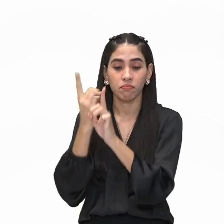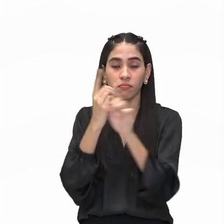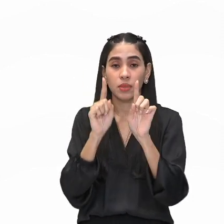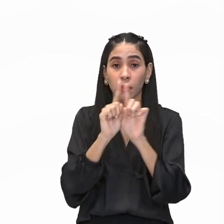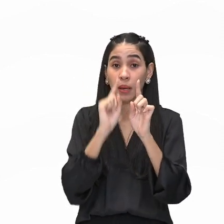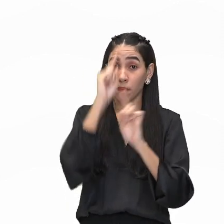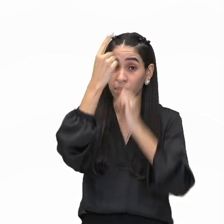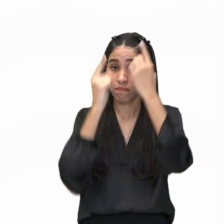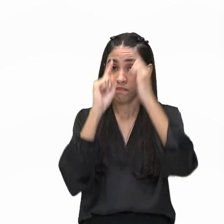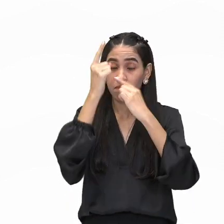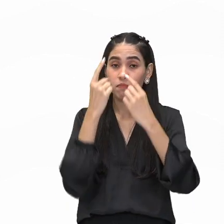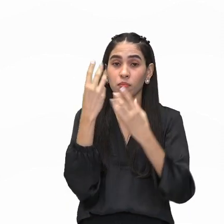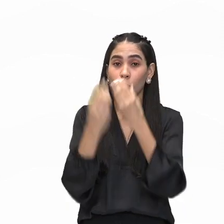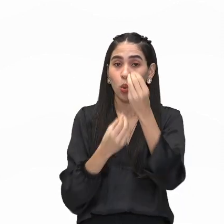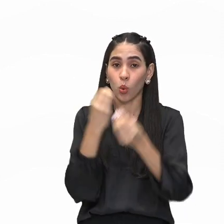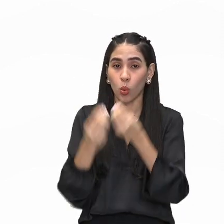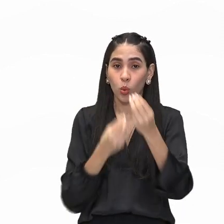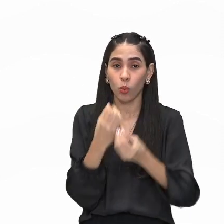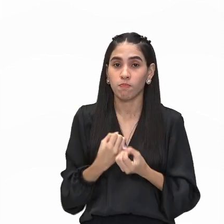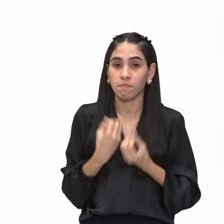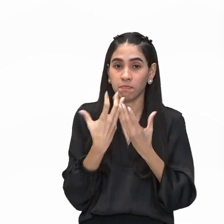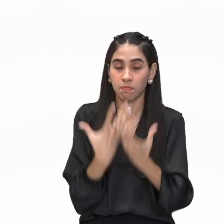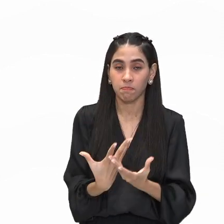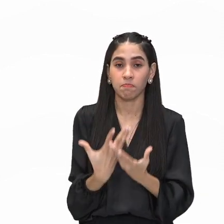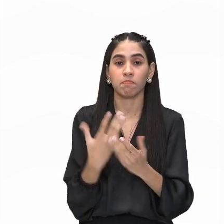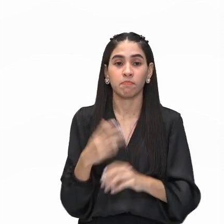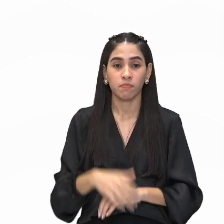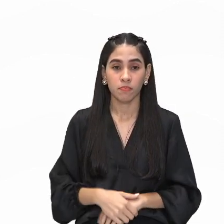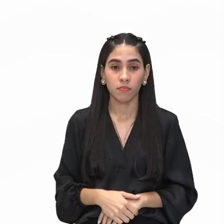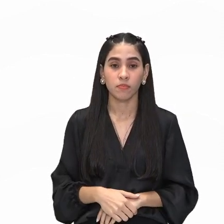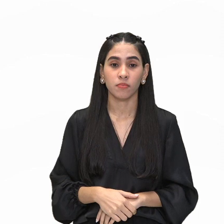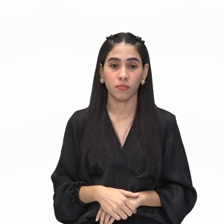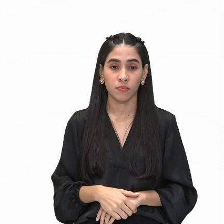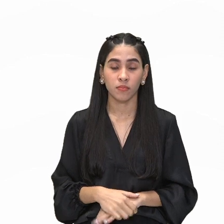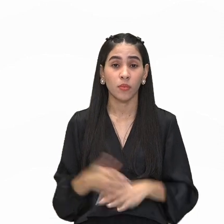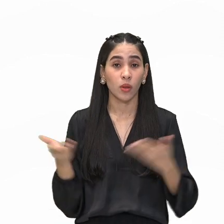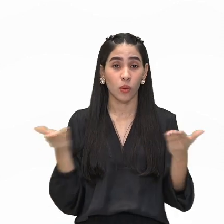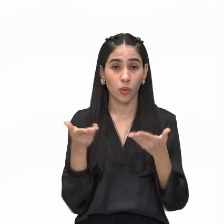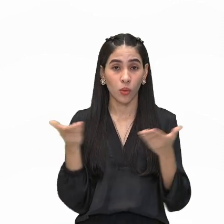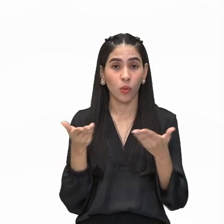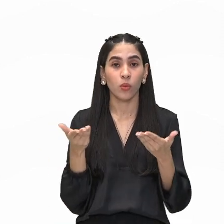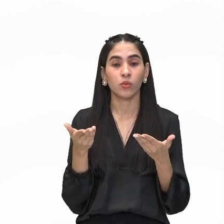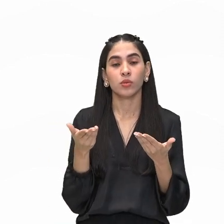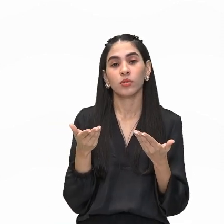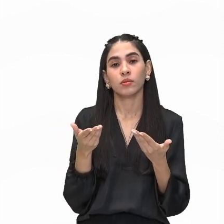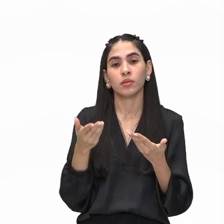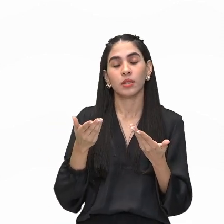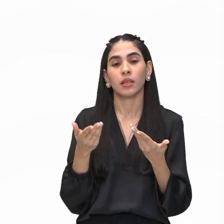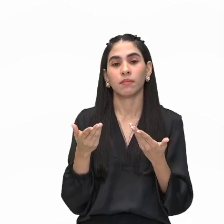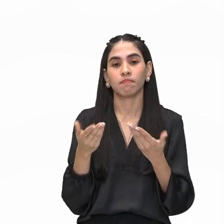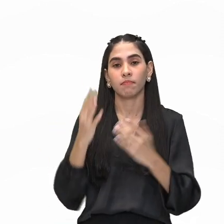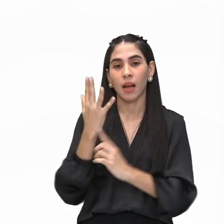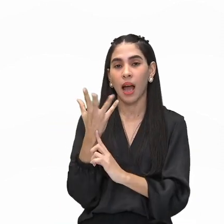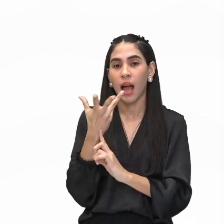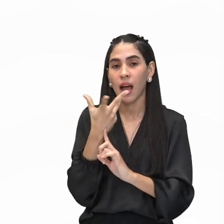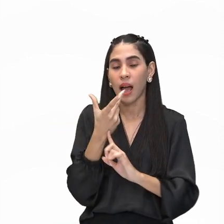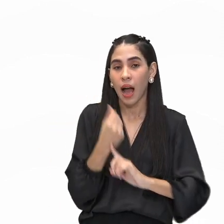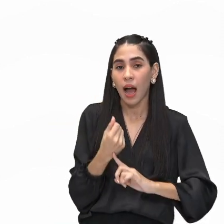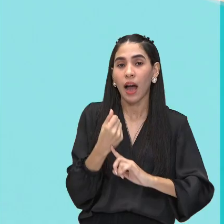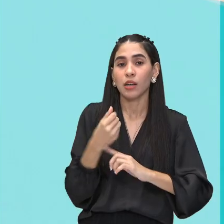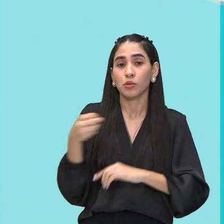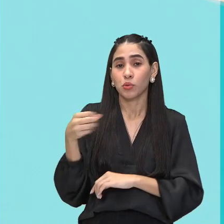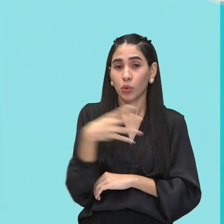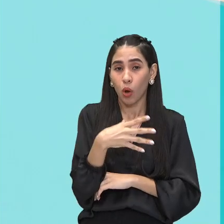maneiras de expressar e dar voz em seus discursos. Então, hoje na arte contemporânea, os